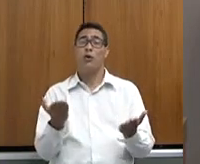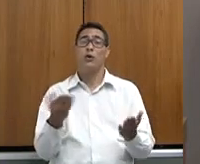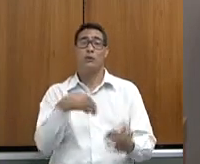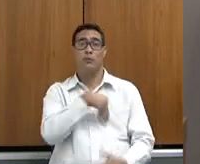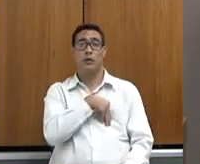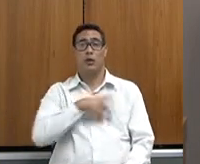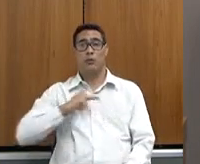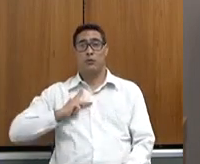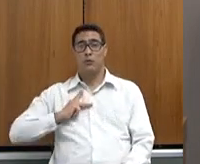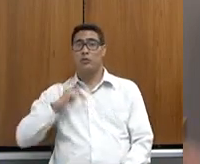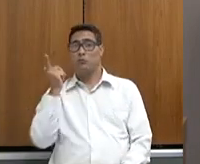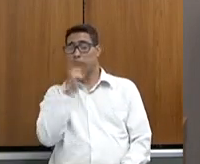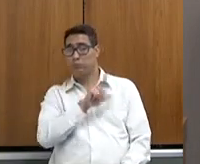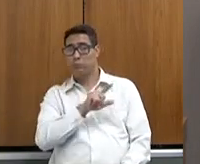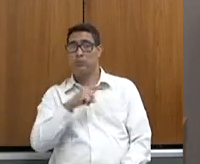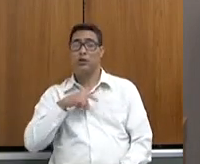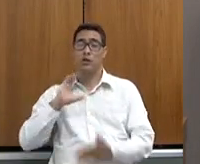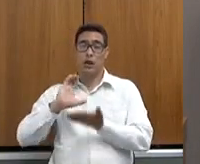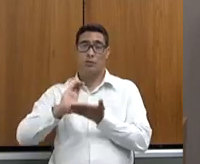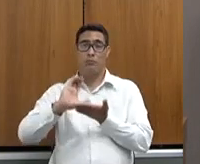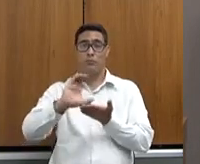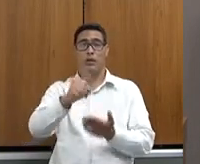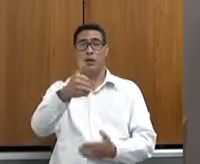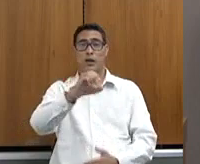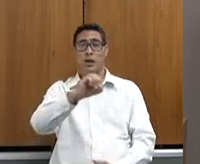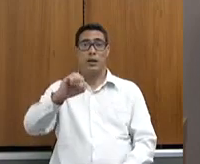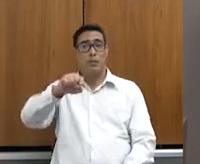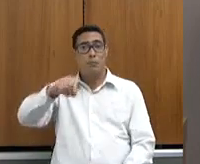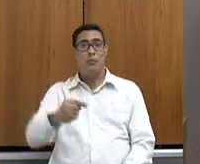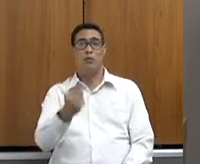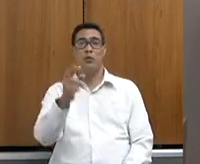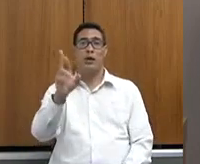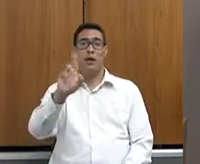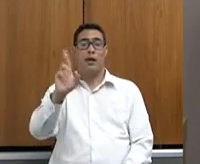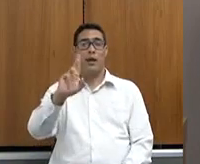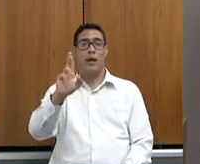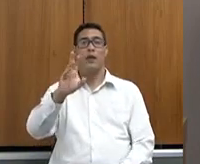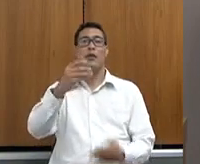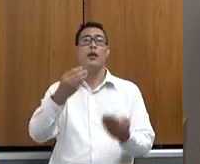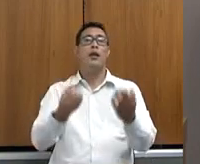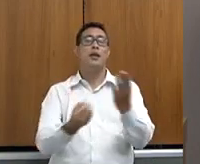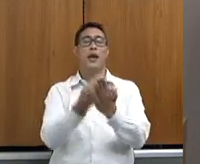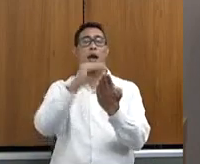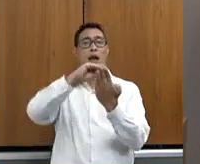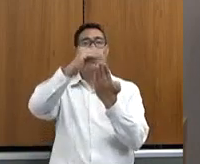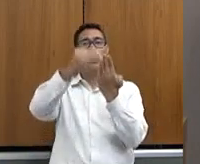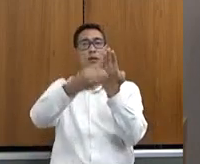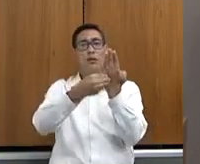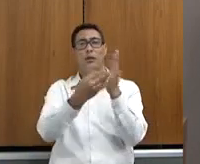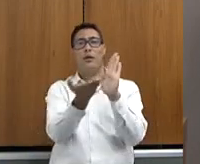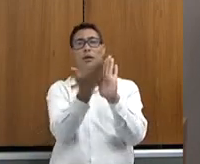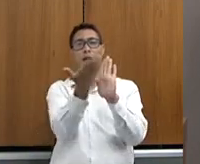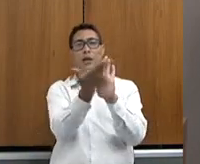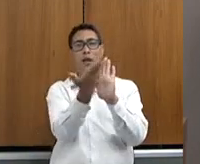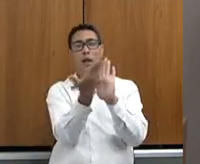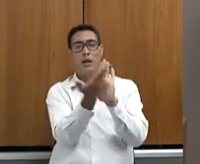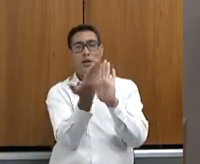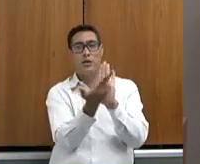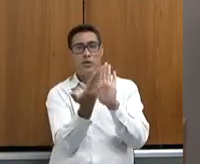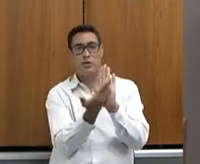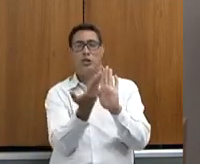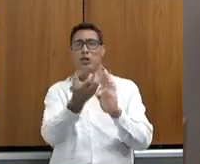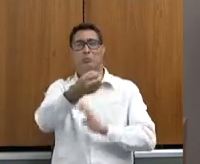Consumidor, onde aportou 100 mil reais para fazer 100 mil reais em cartilhas, novamente, cartilhas mais modernas, mais